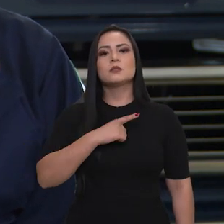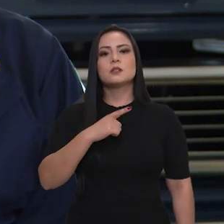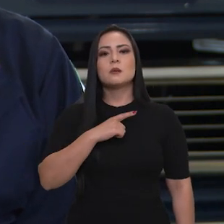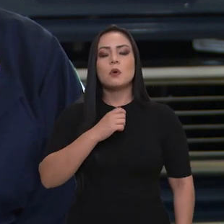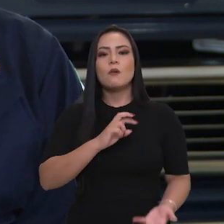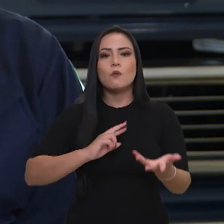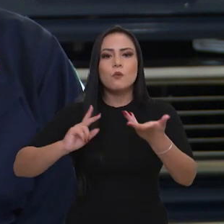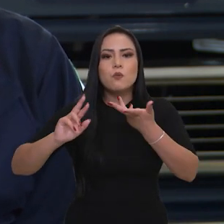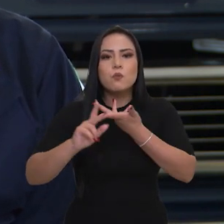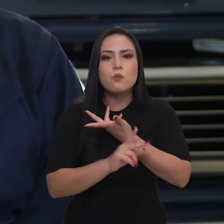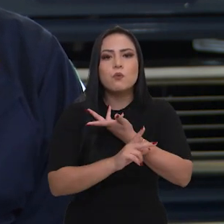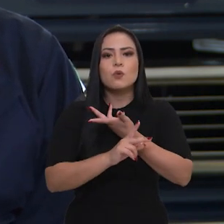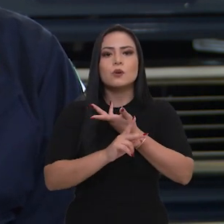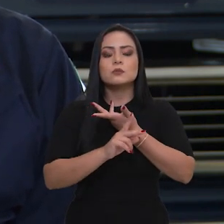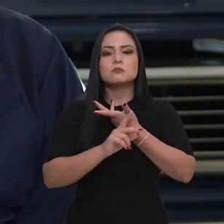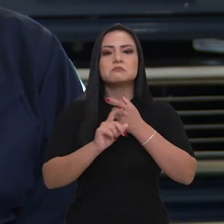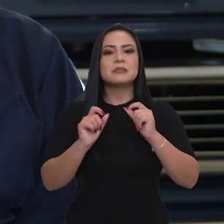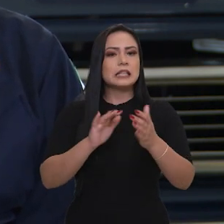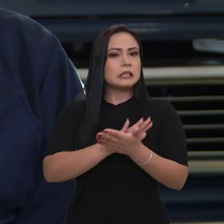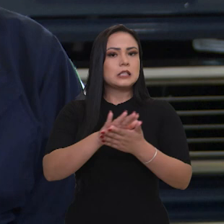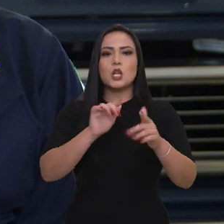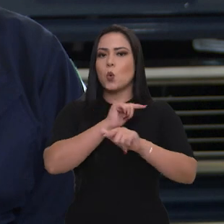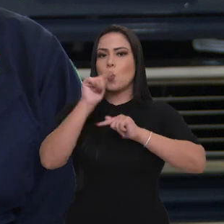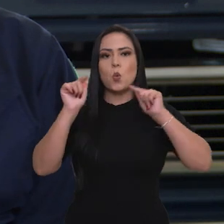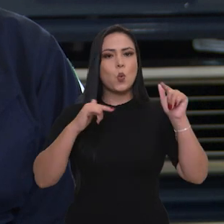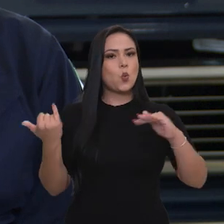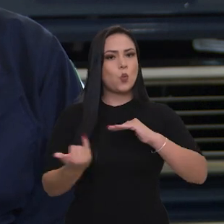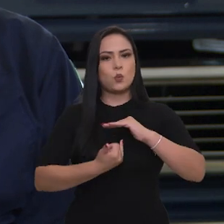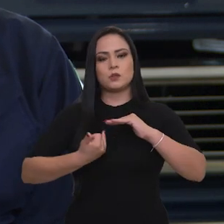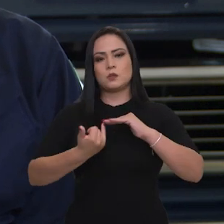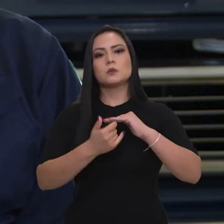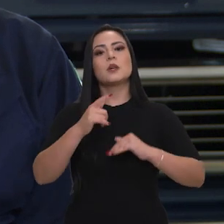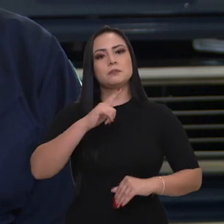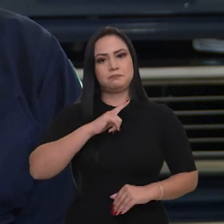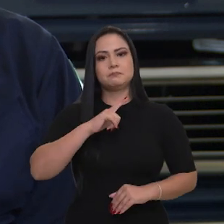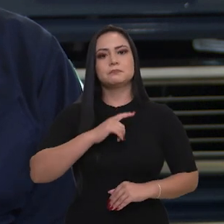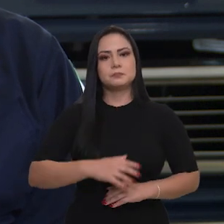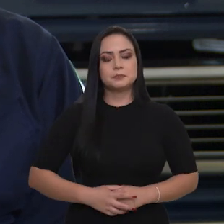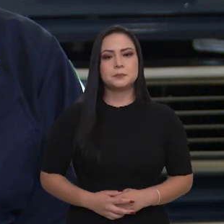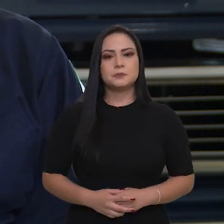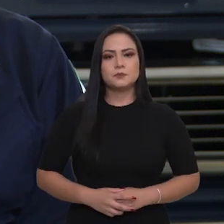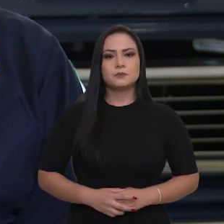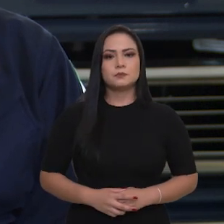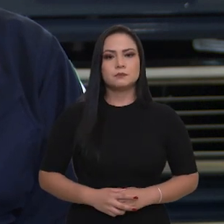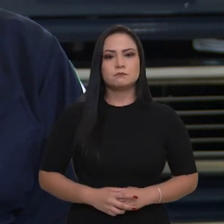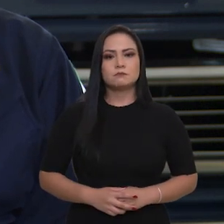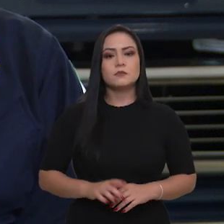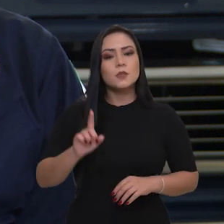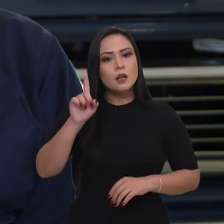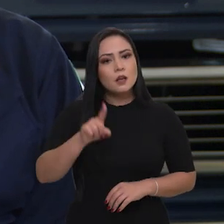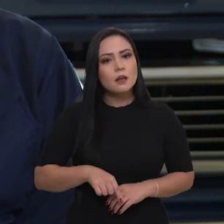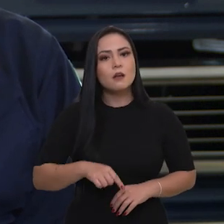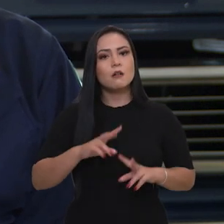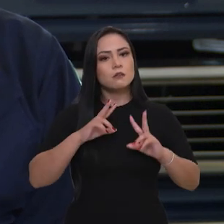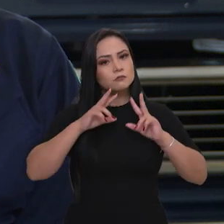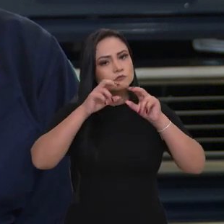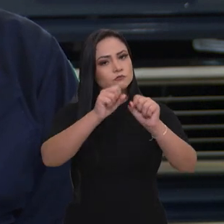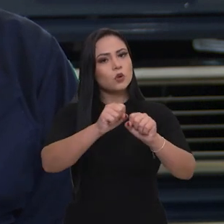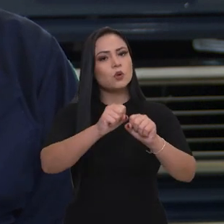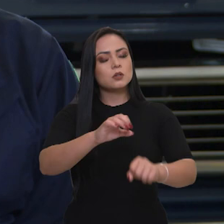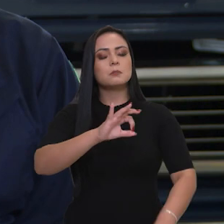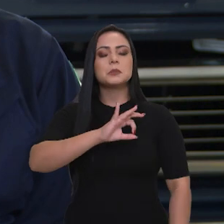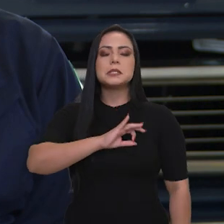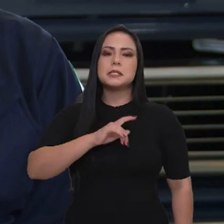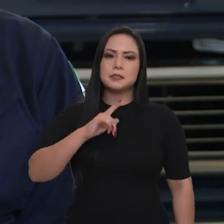Nós temos uma capilaridade que nenhuma outra instituição tem. Isso é uma grande